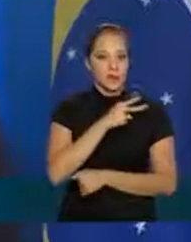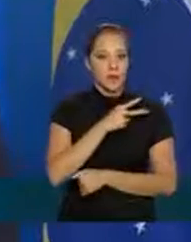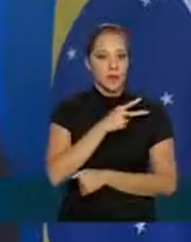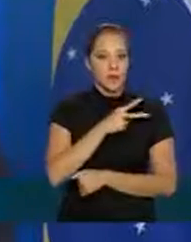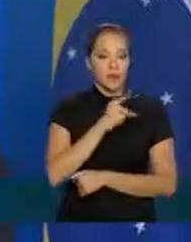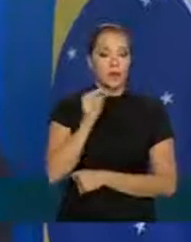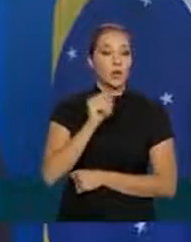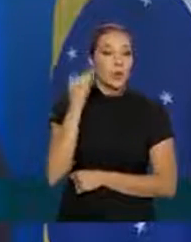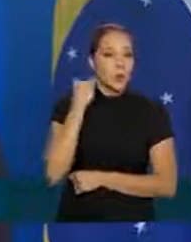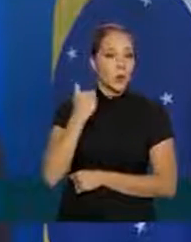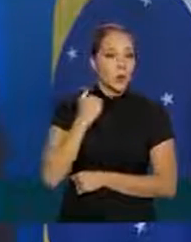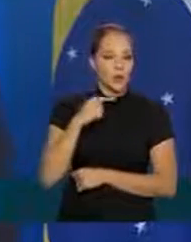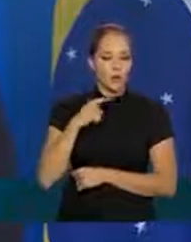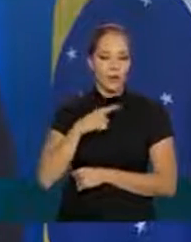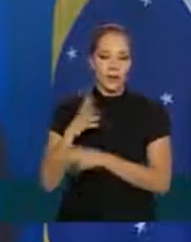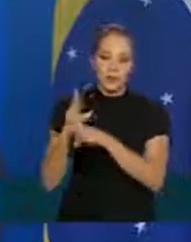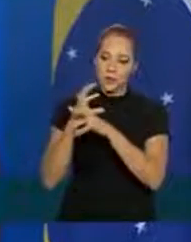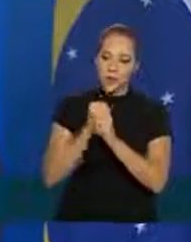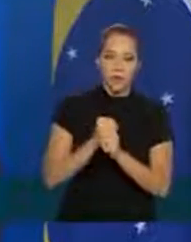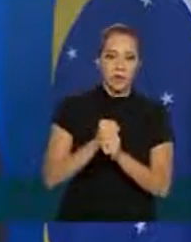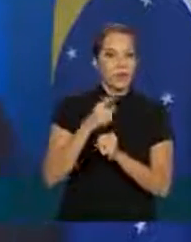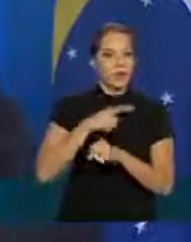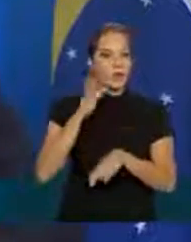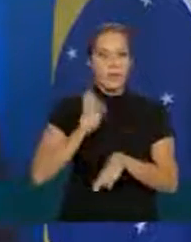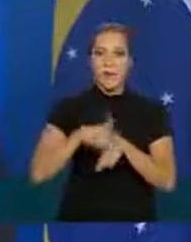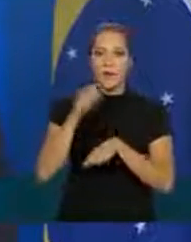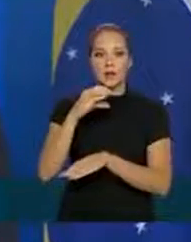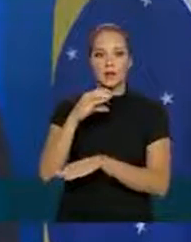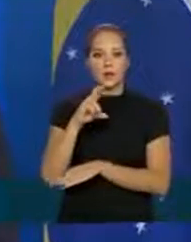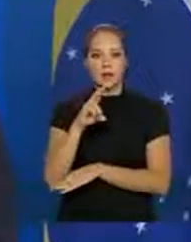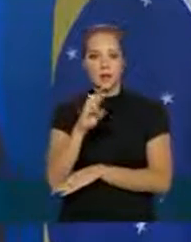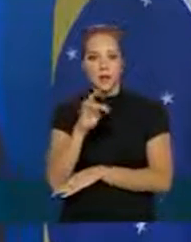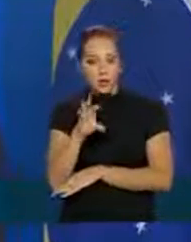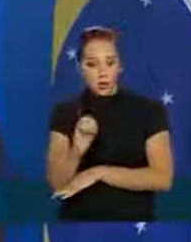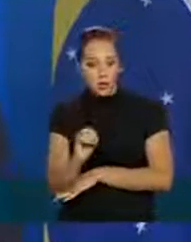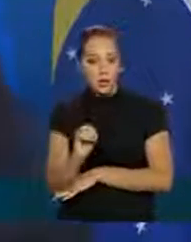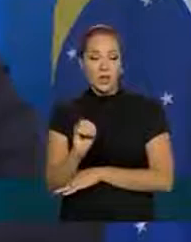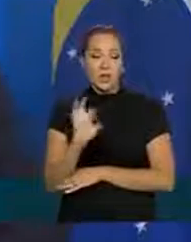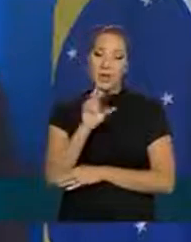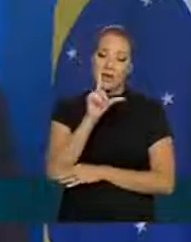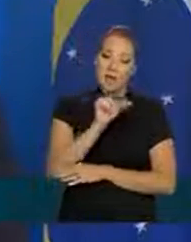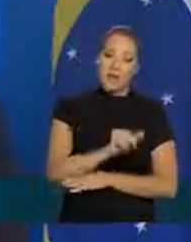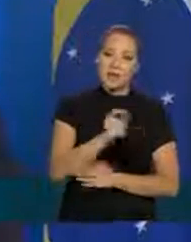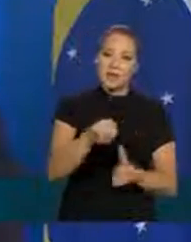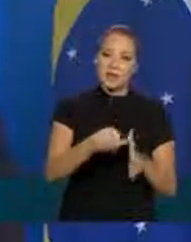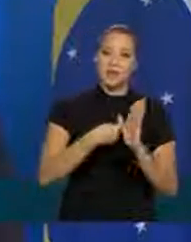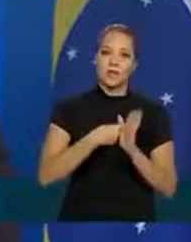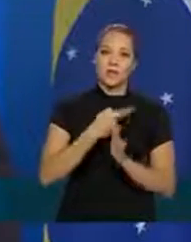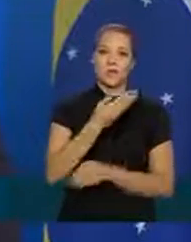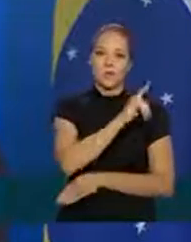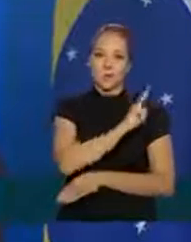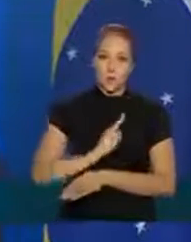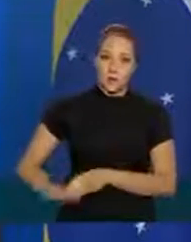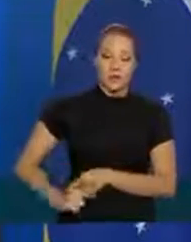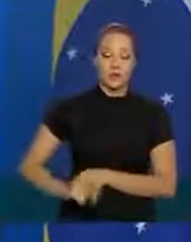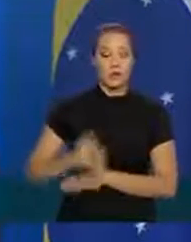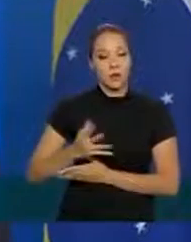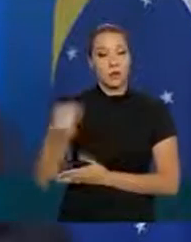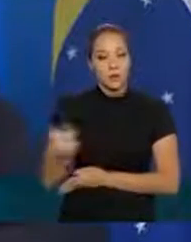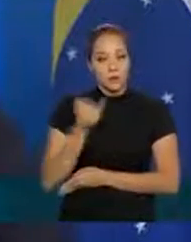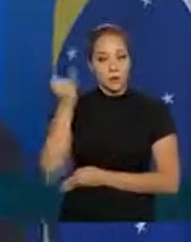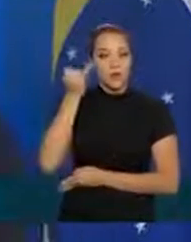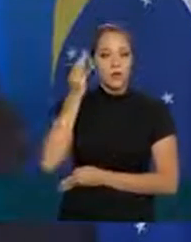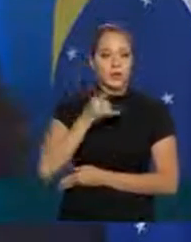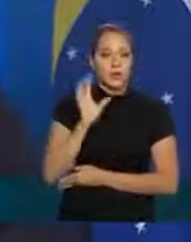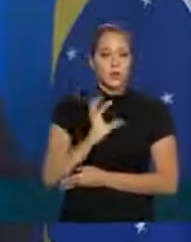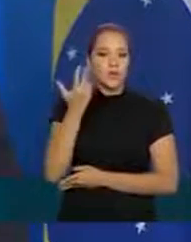naquilo que os bancos tem no balanço cada vez mais você vai ter mais crédito mais ativo privado e menos dívida do governo então era importante que numa